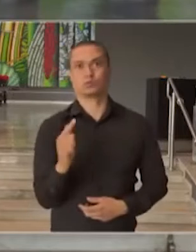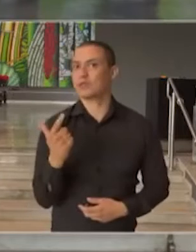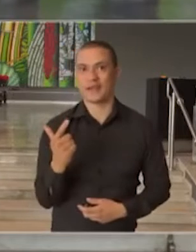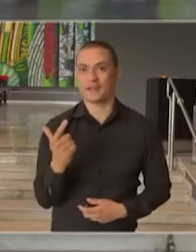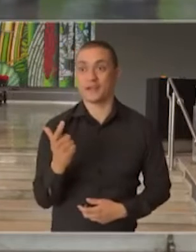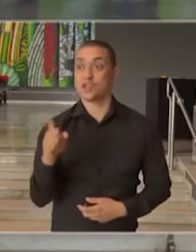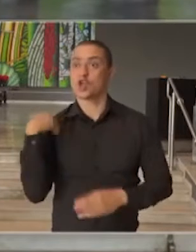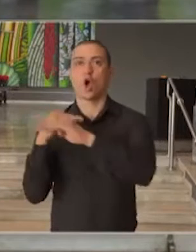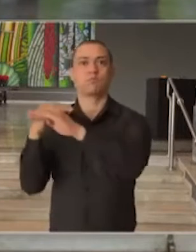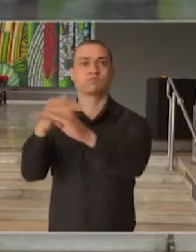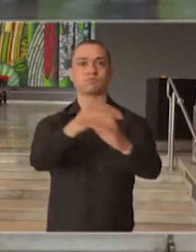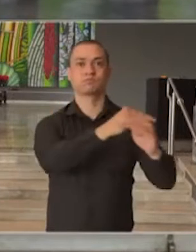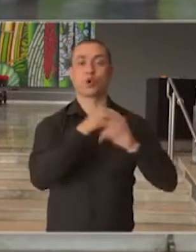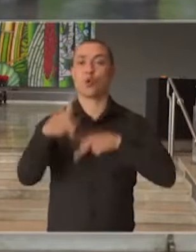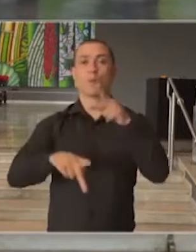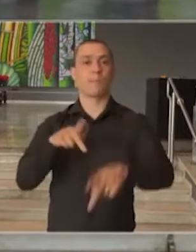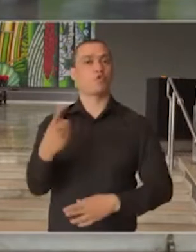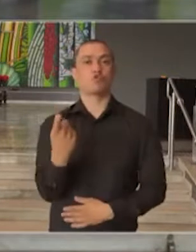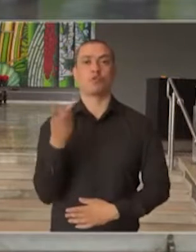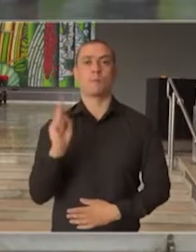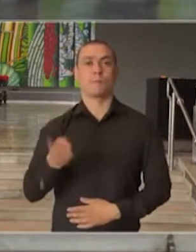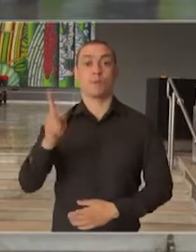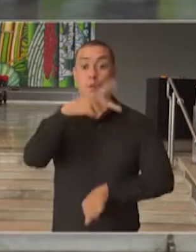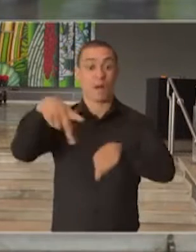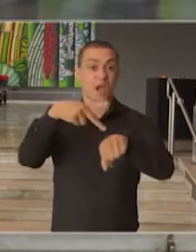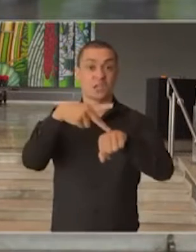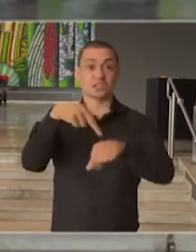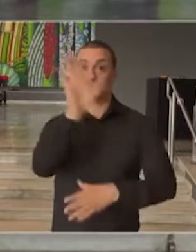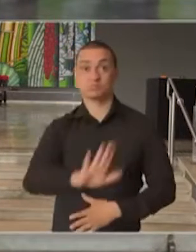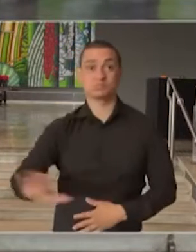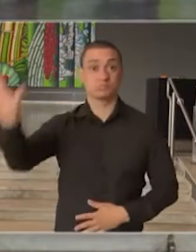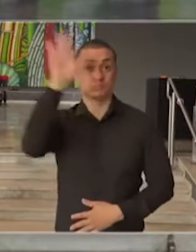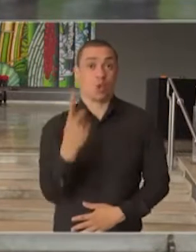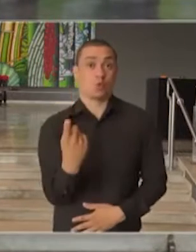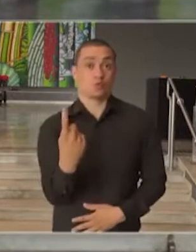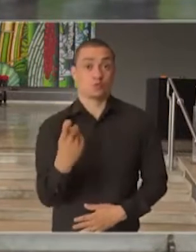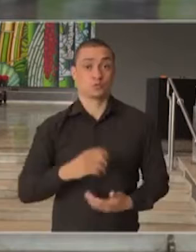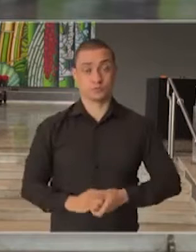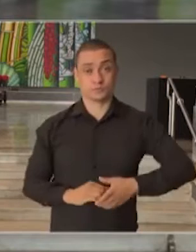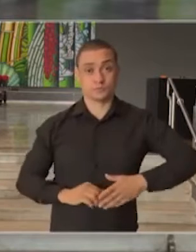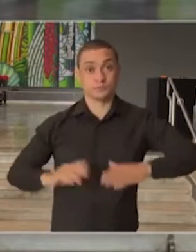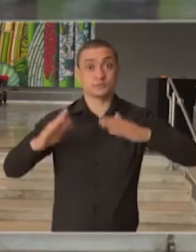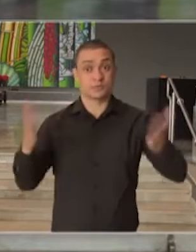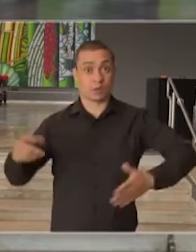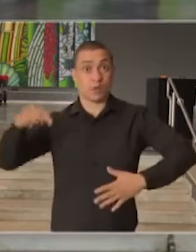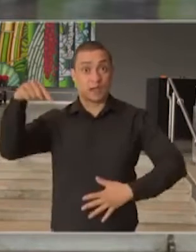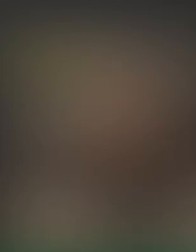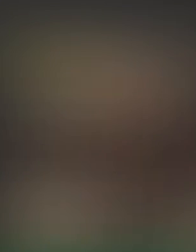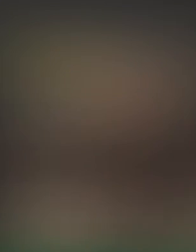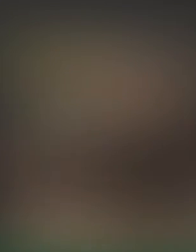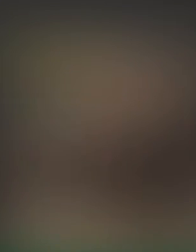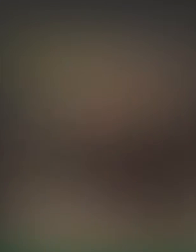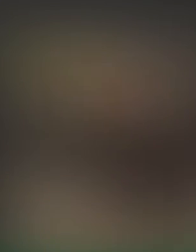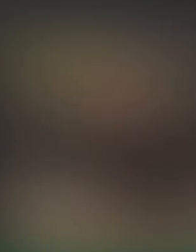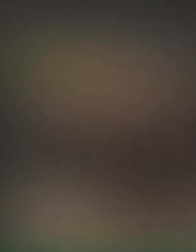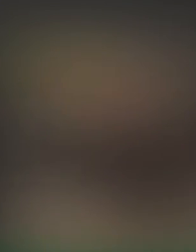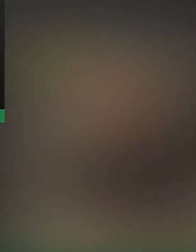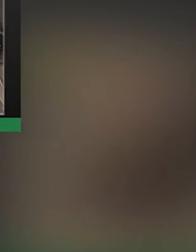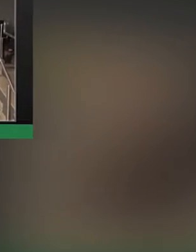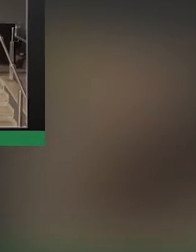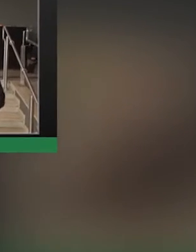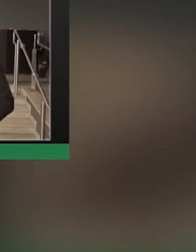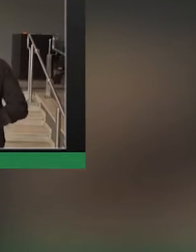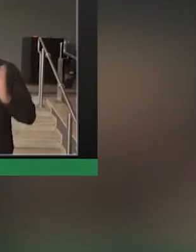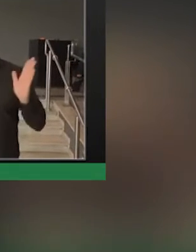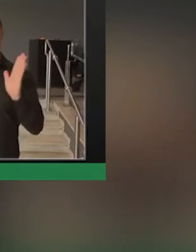O governador João Doria anunciou nesta segunda-feira o plano estadual de imunização contra o coronavírus. A campanha tem